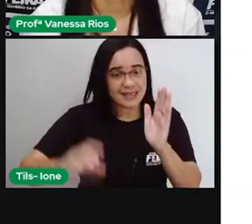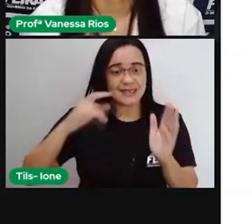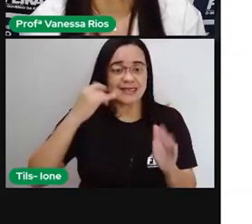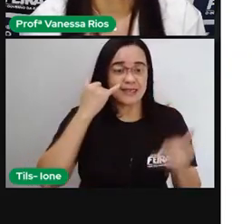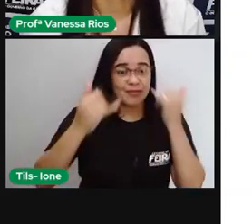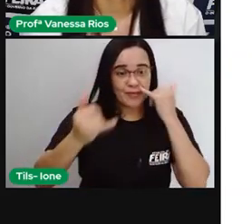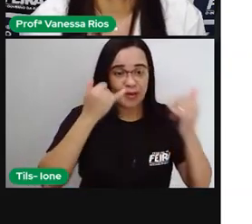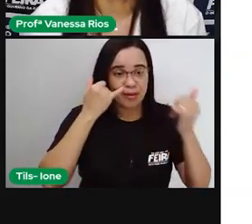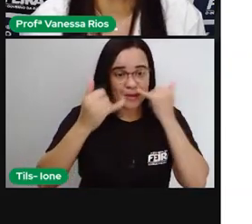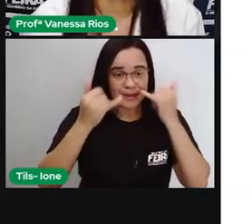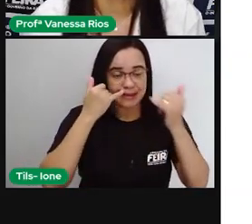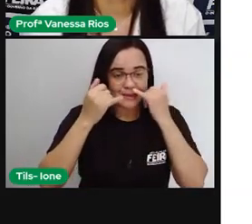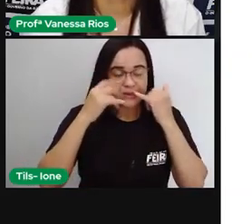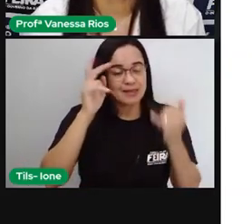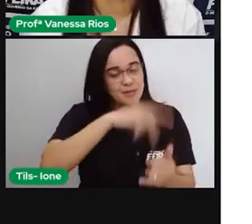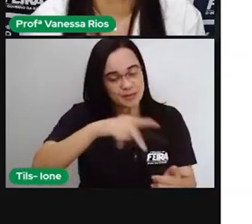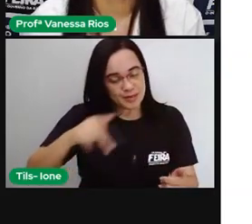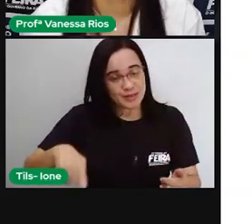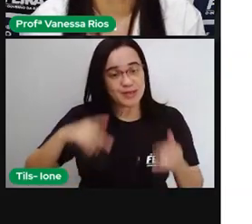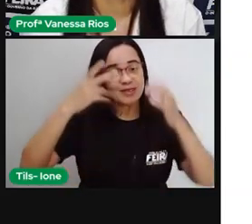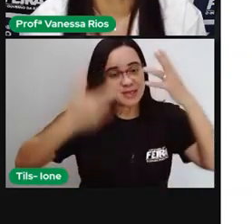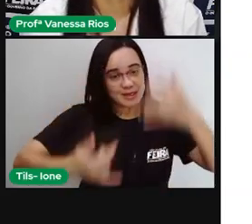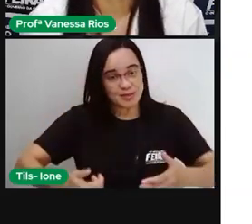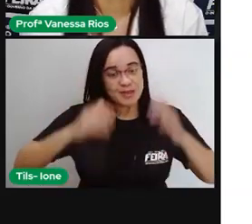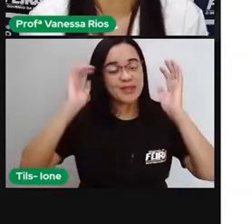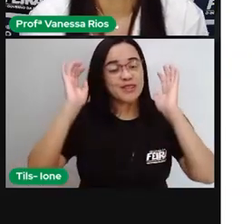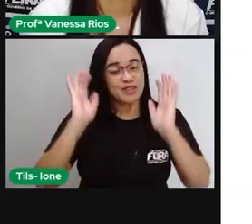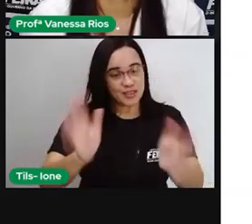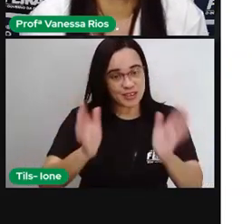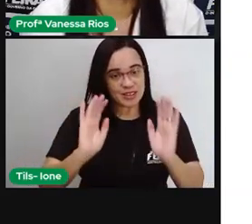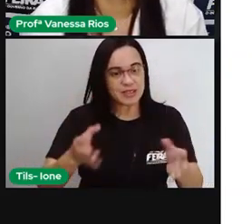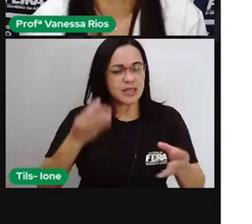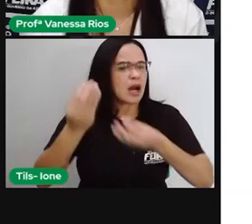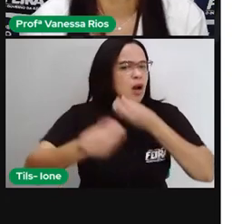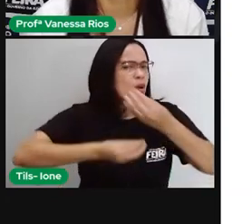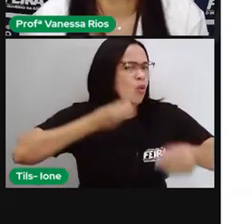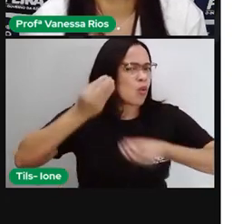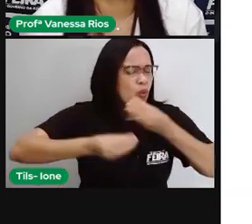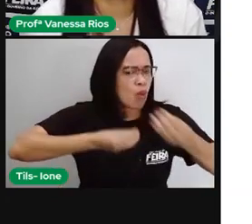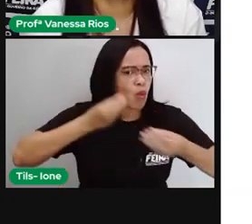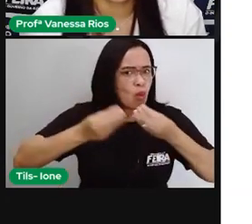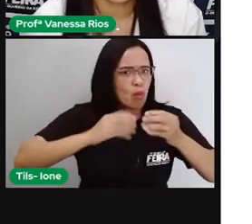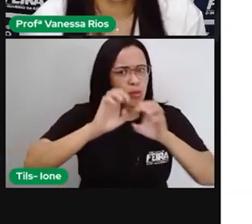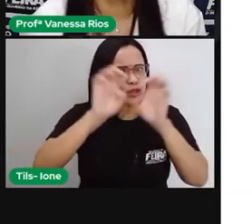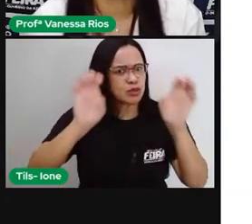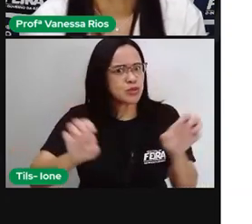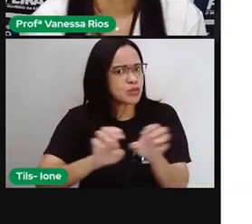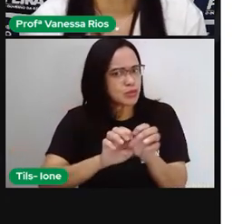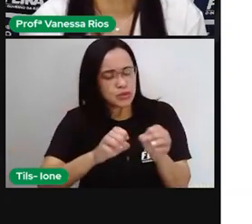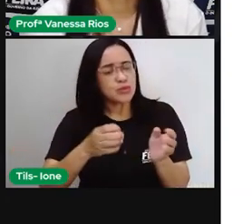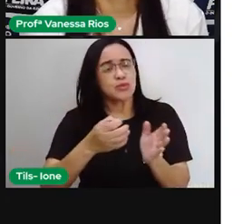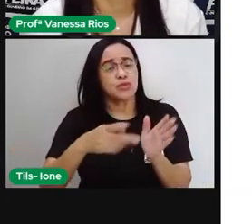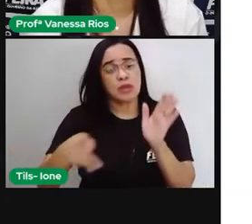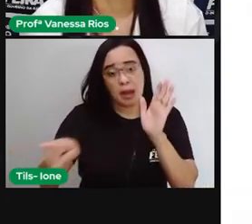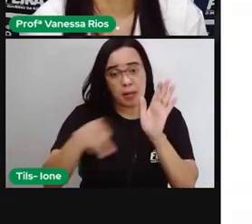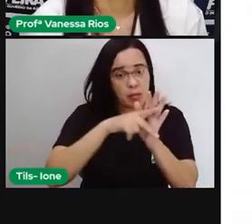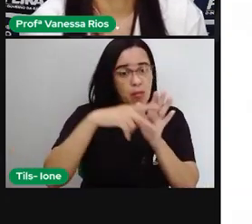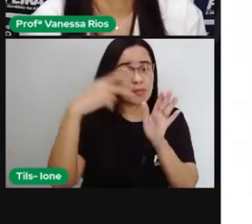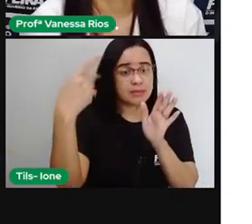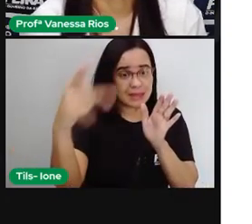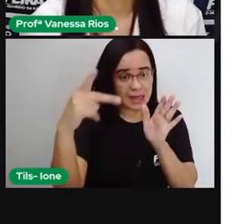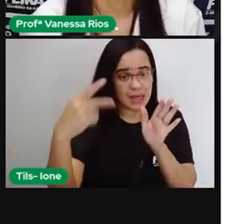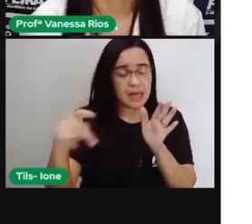que a Pró comentou, né, sobre como funcionava, como ele estruturava a sua arte, a gente possa